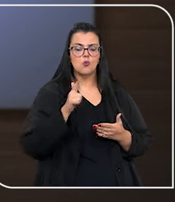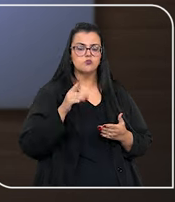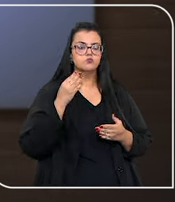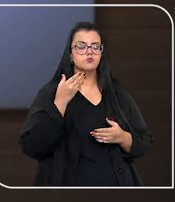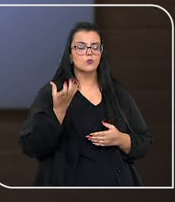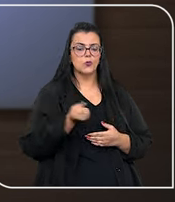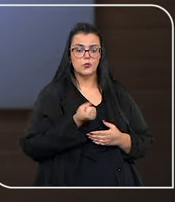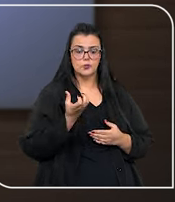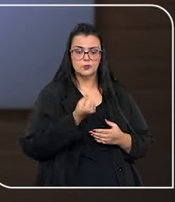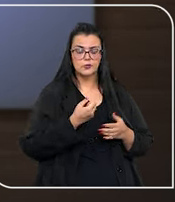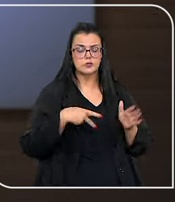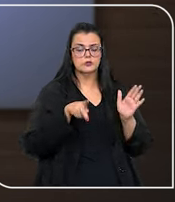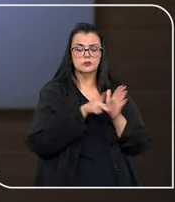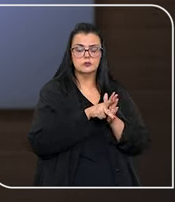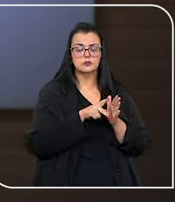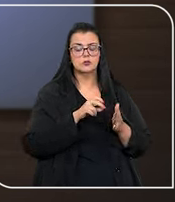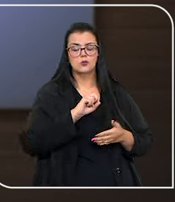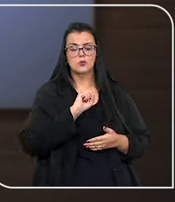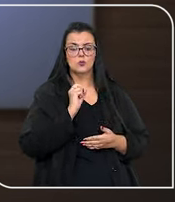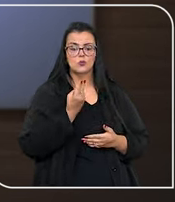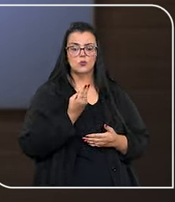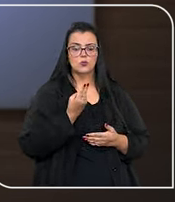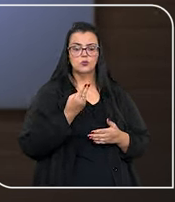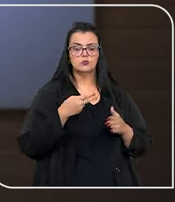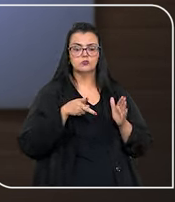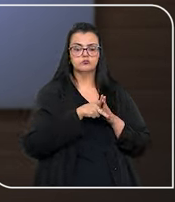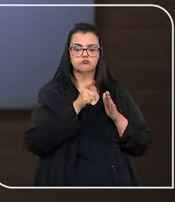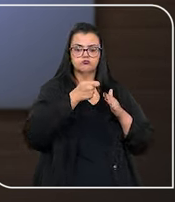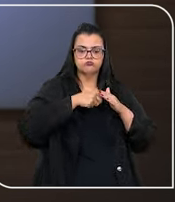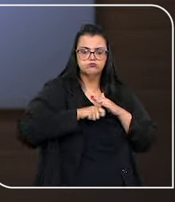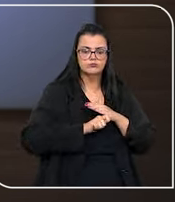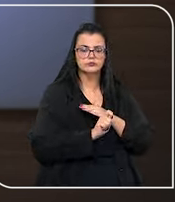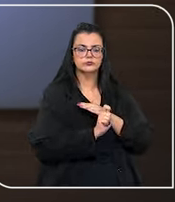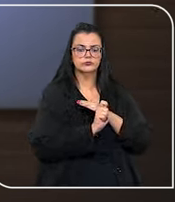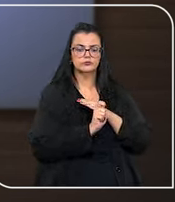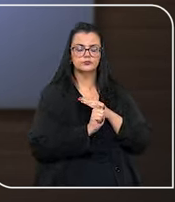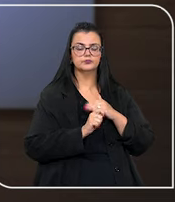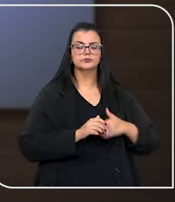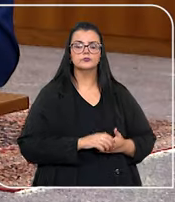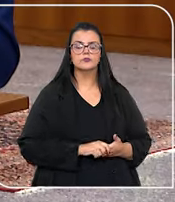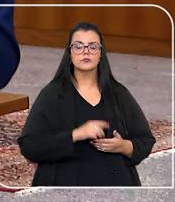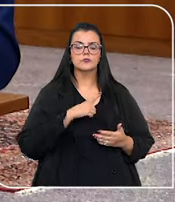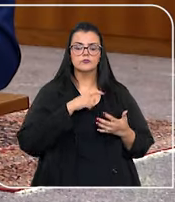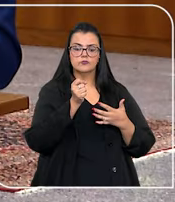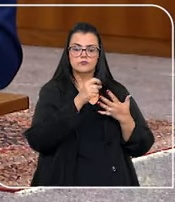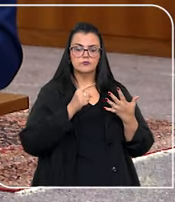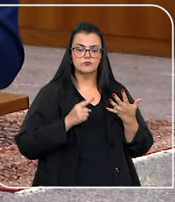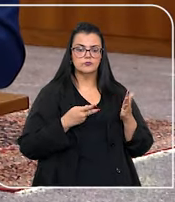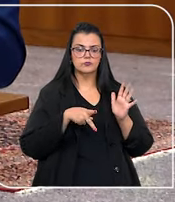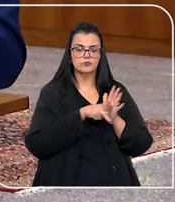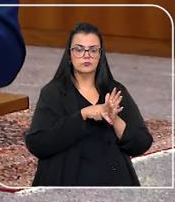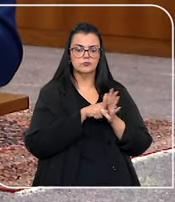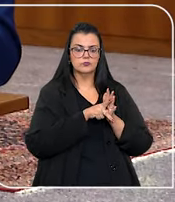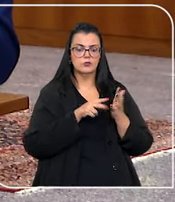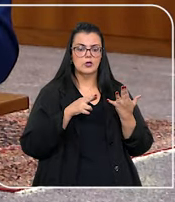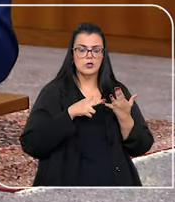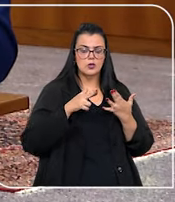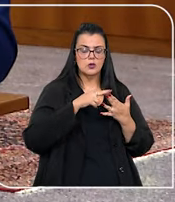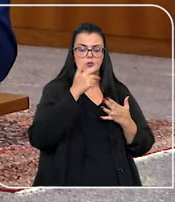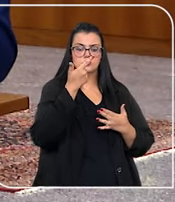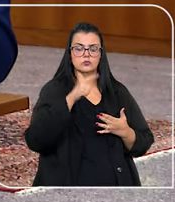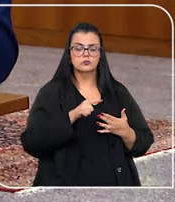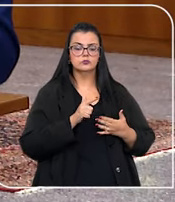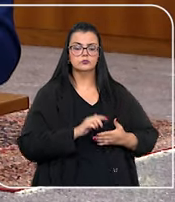em caderneta de poupança propriamente dita ou em fundo de investimentos. Foram submetidos ao rito dos